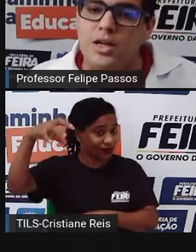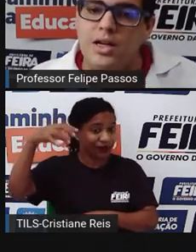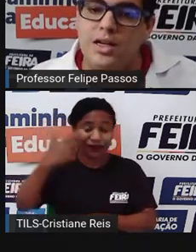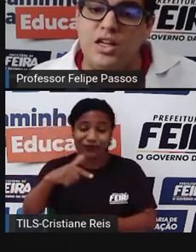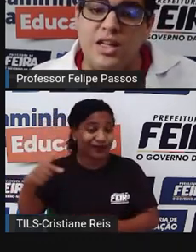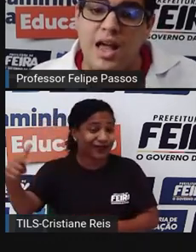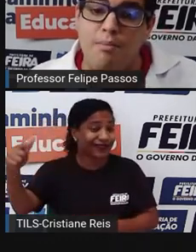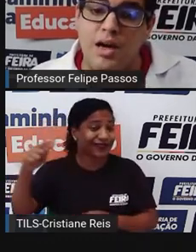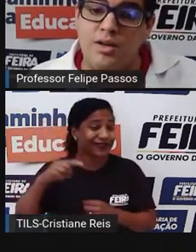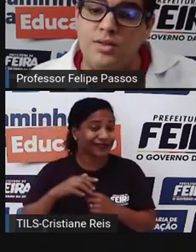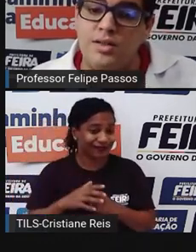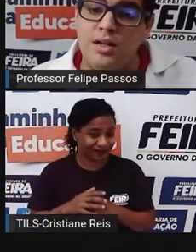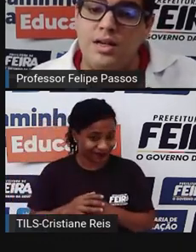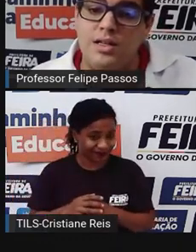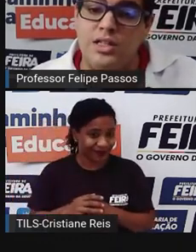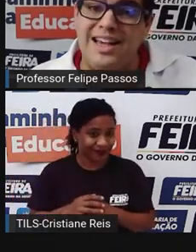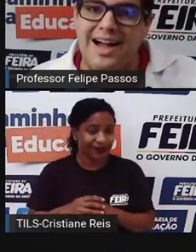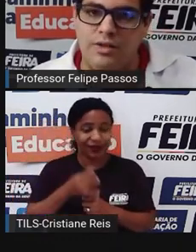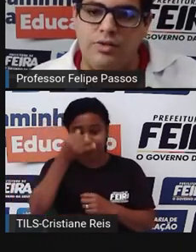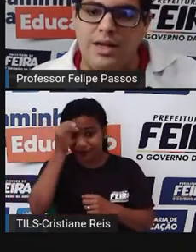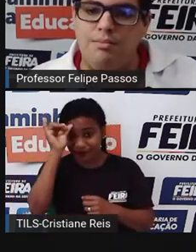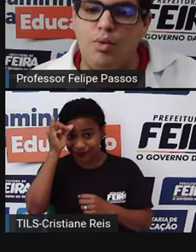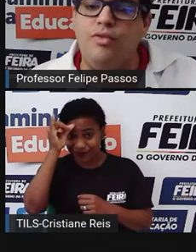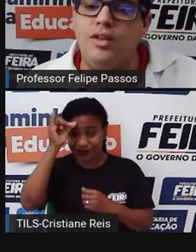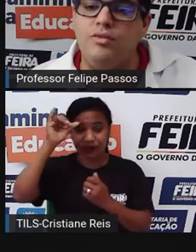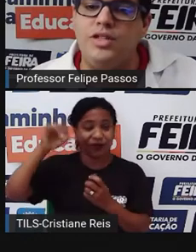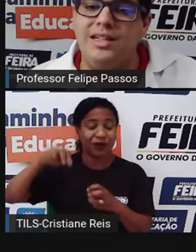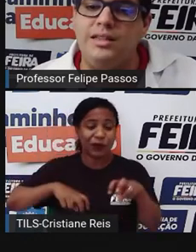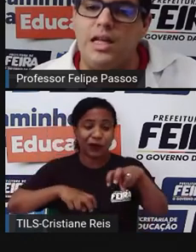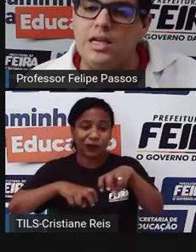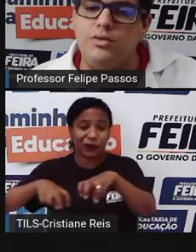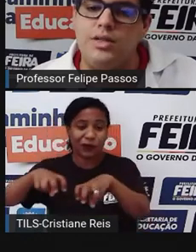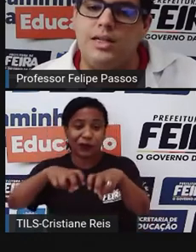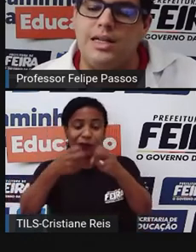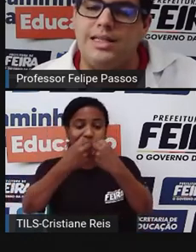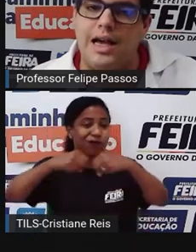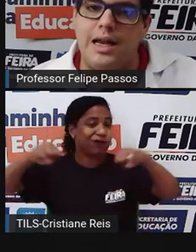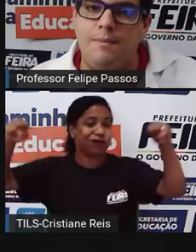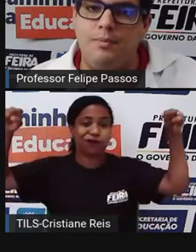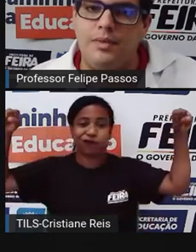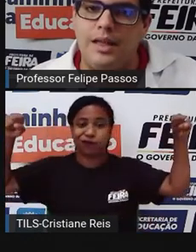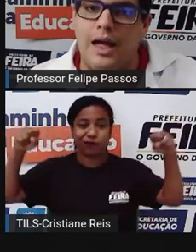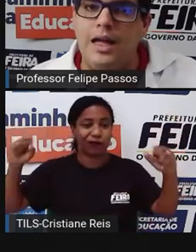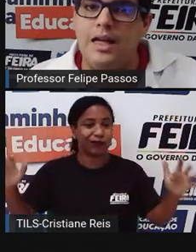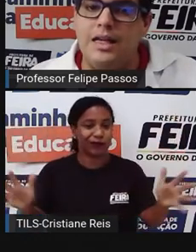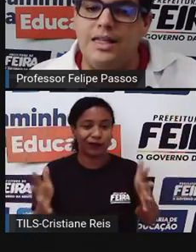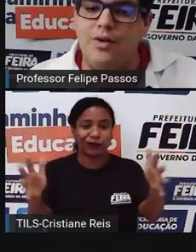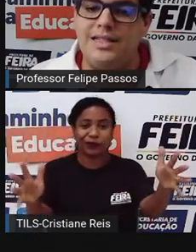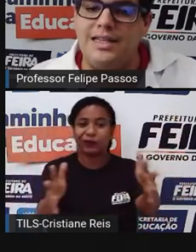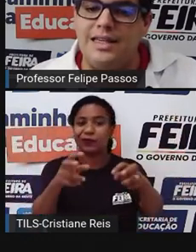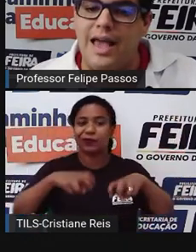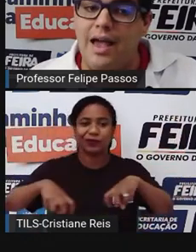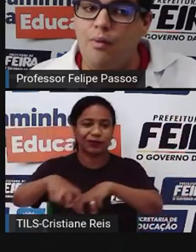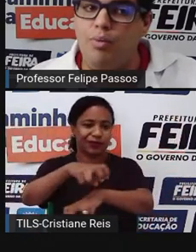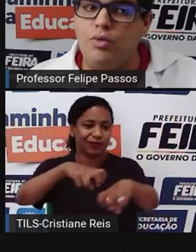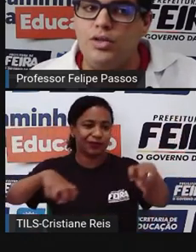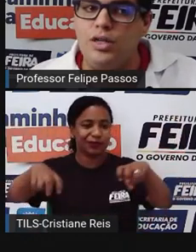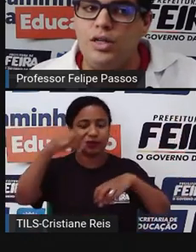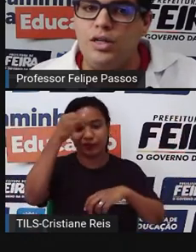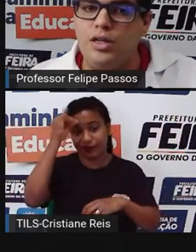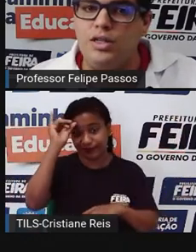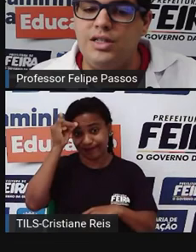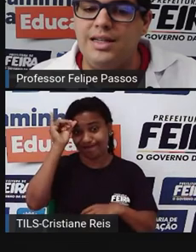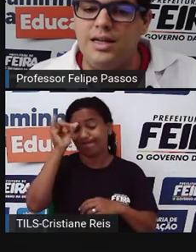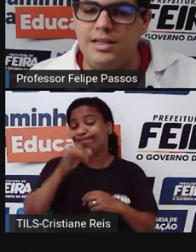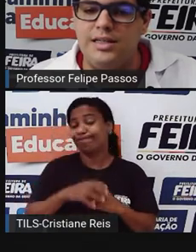no sudeste, que a gente tem rebanhos de gado, bovinos gigantescos aqui nessa área. Então, assim, é um pouco